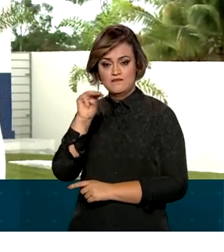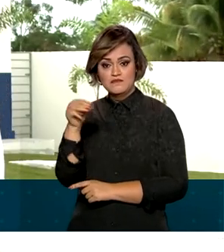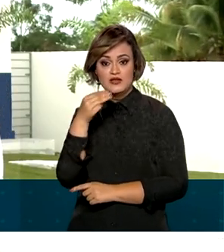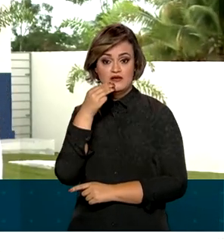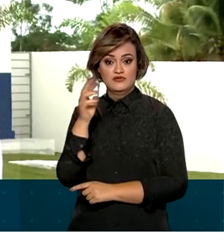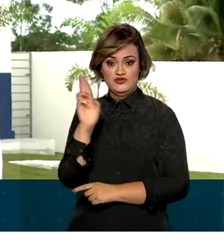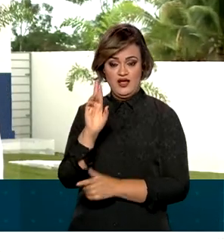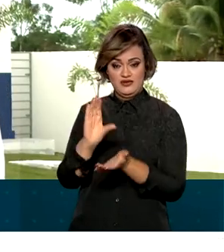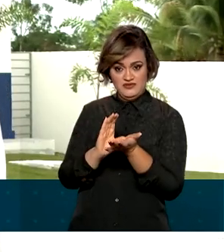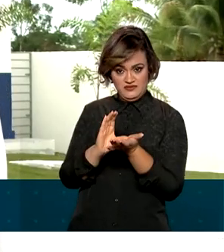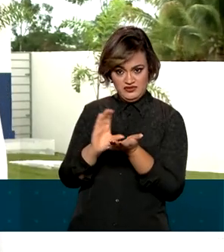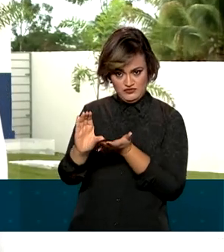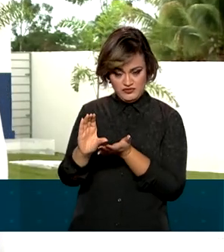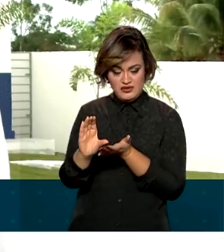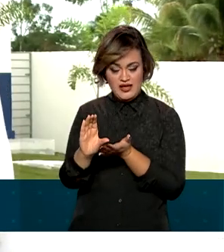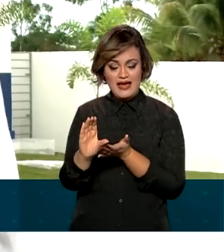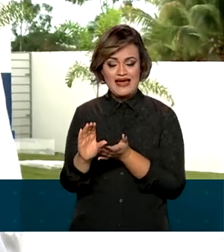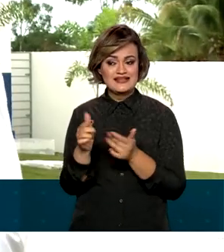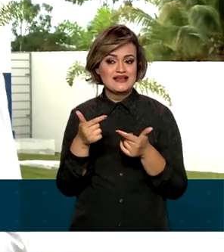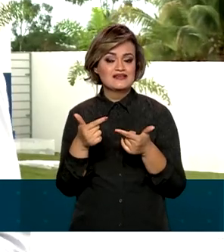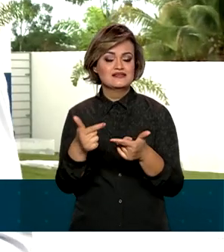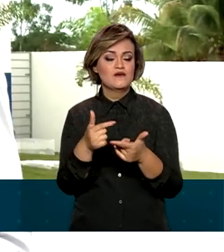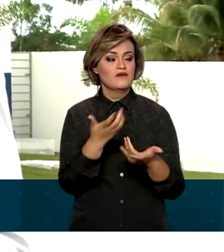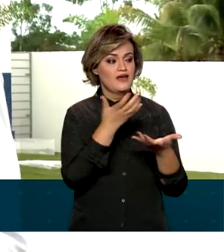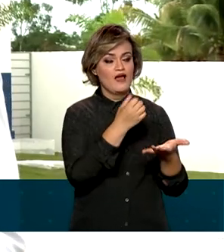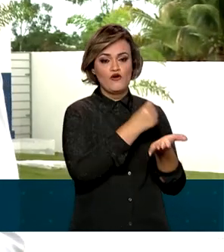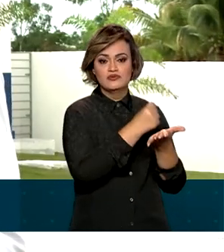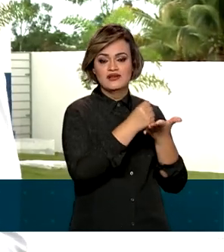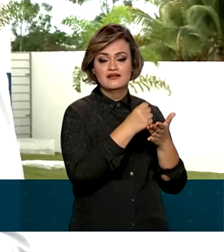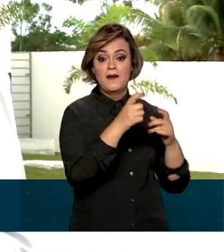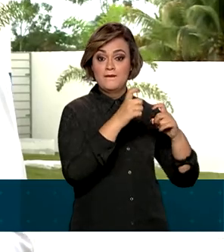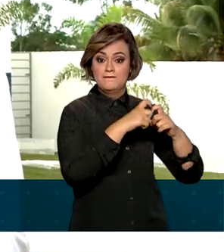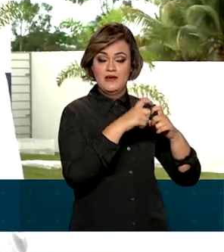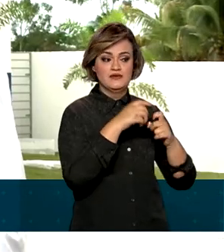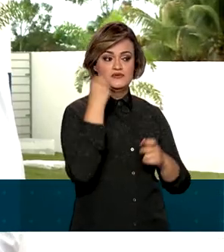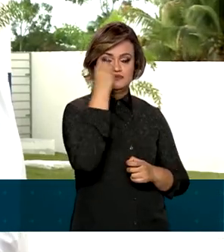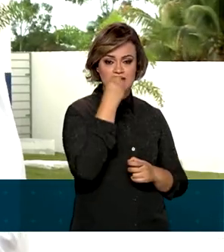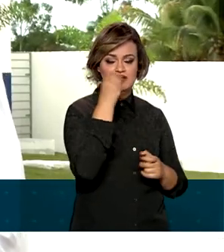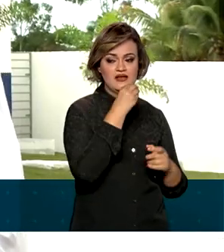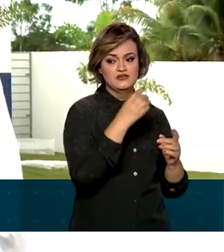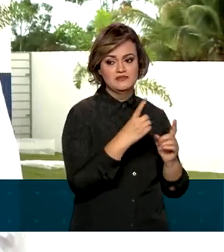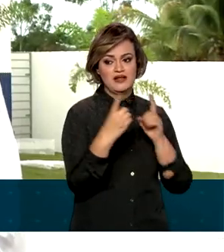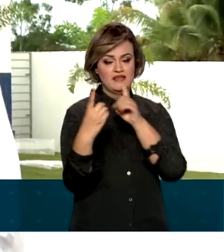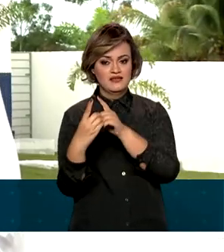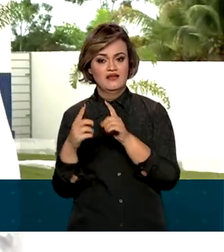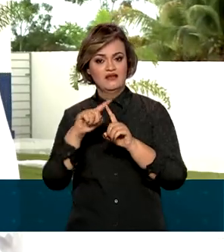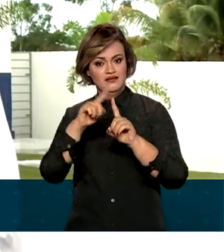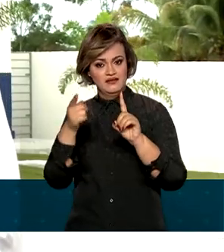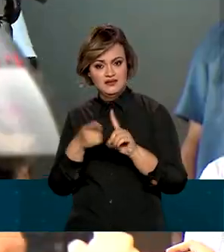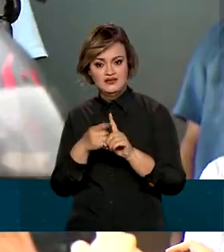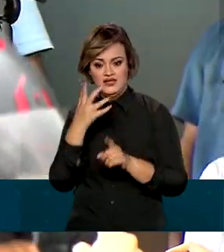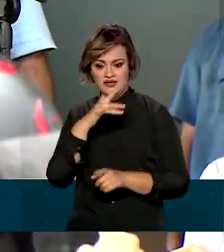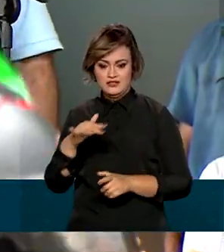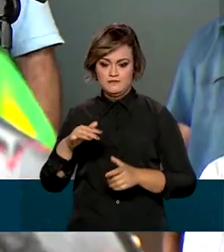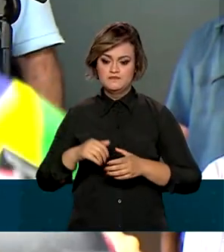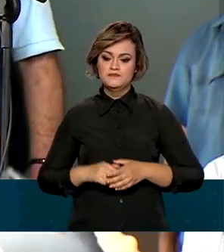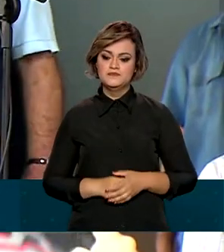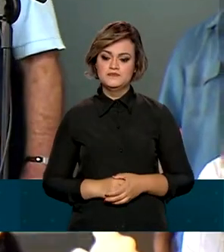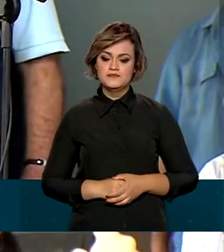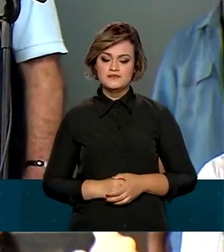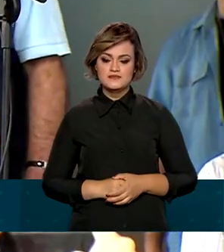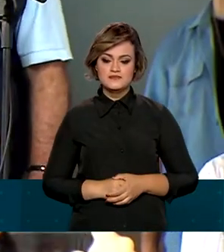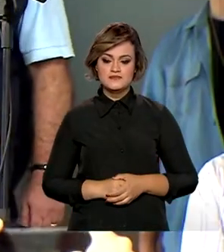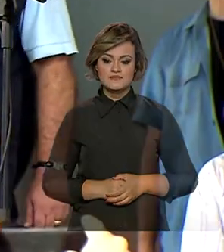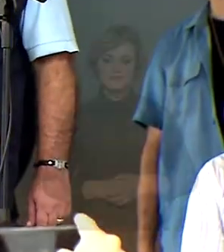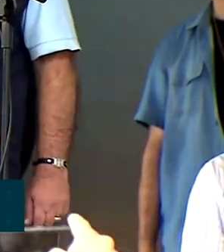para este ano, a iniciativa prevê contratar mais médicos especializados para atender gestantes e crianças. Não podemos